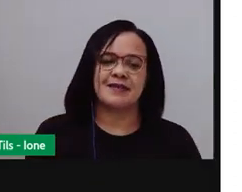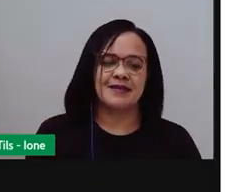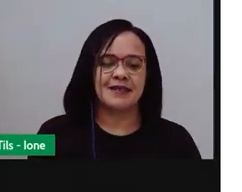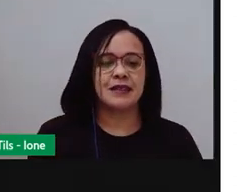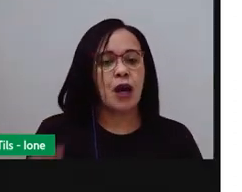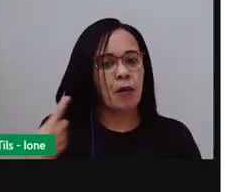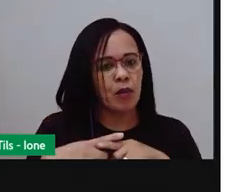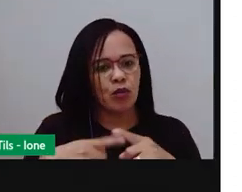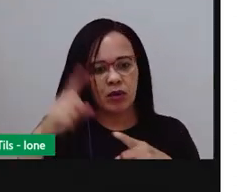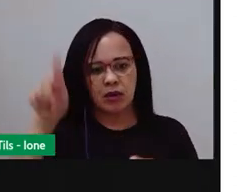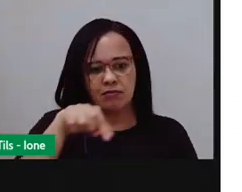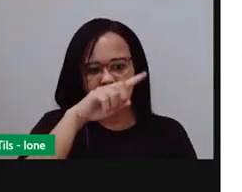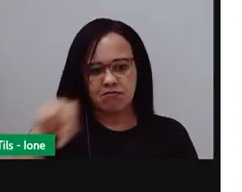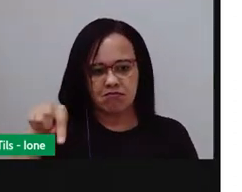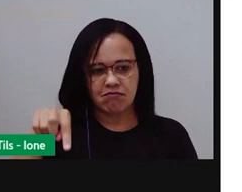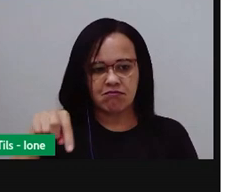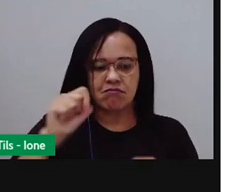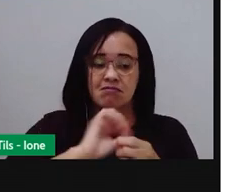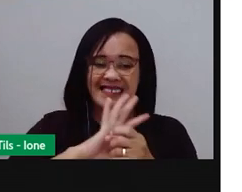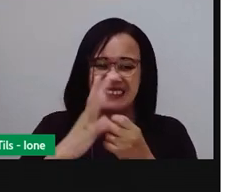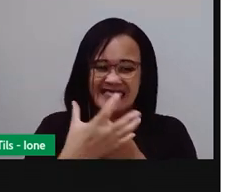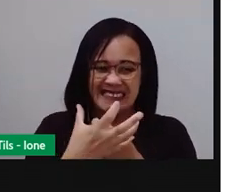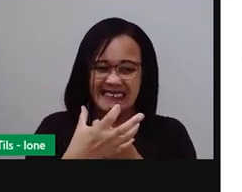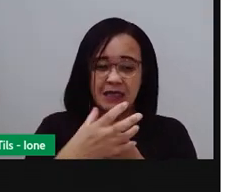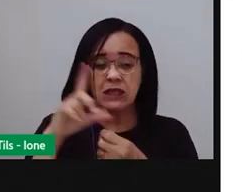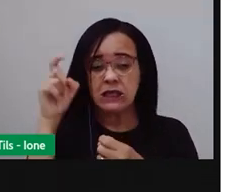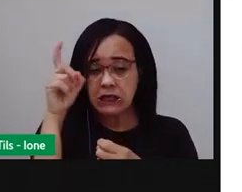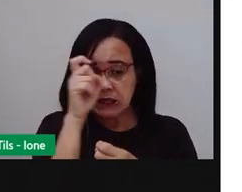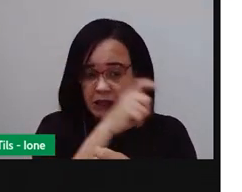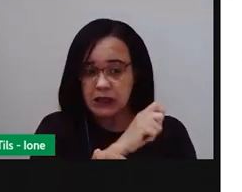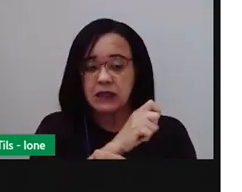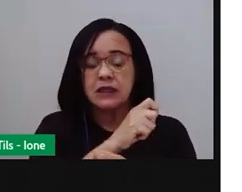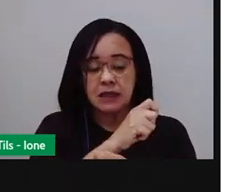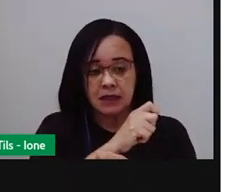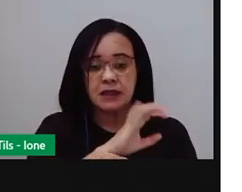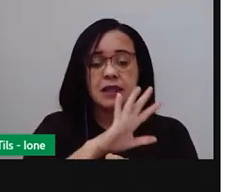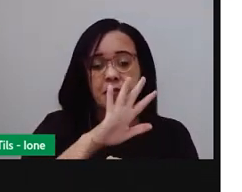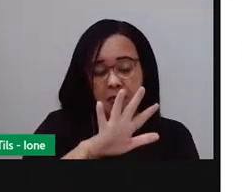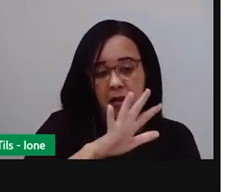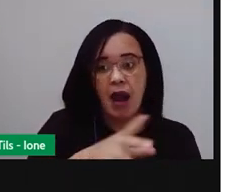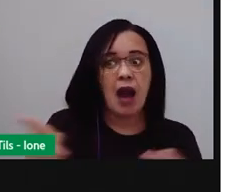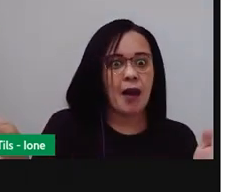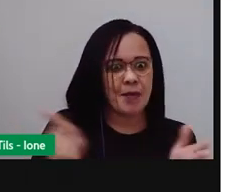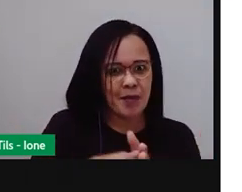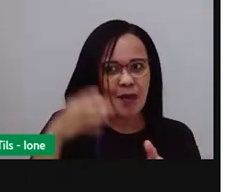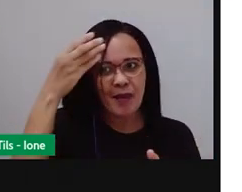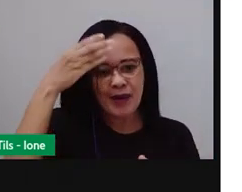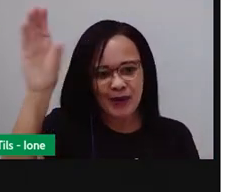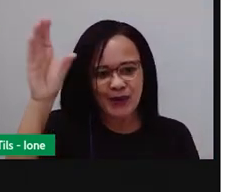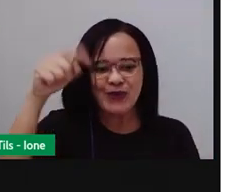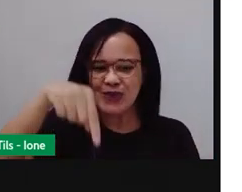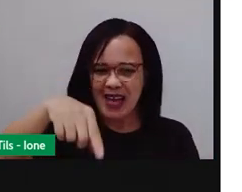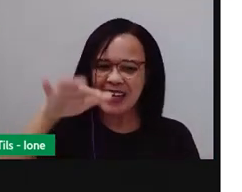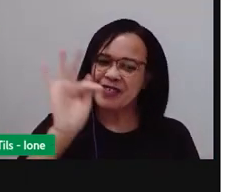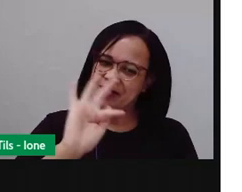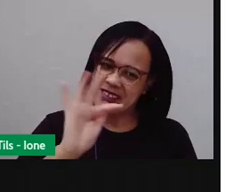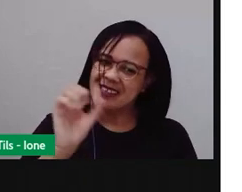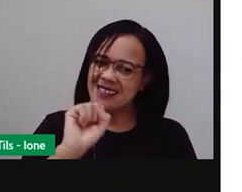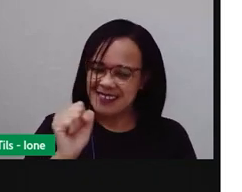Mas, faz parte da cultura de Feira de Santana,